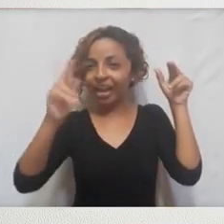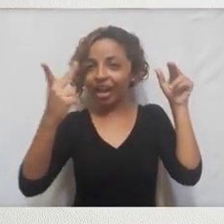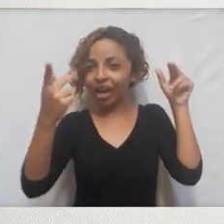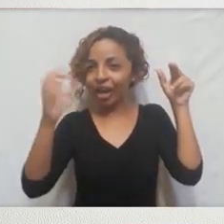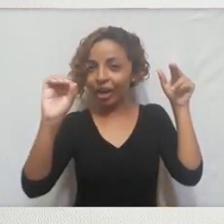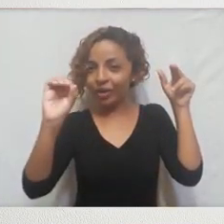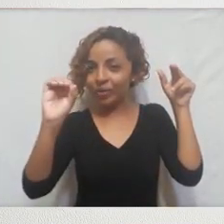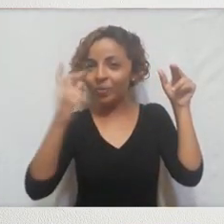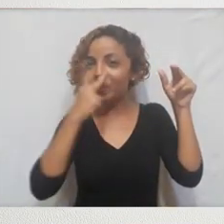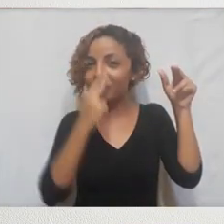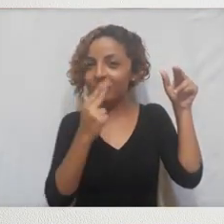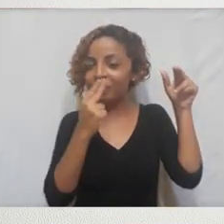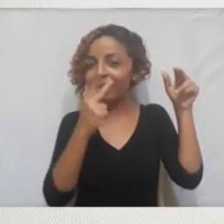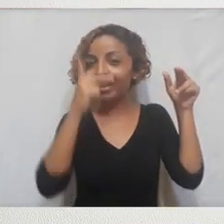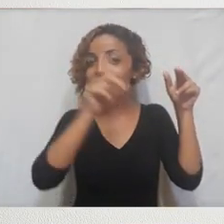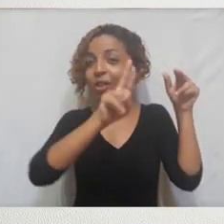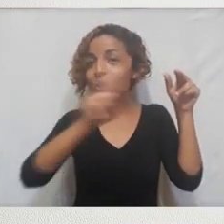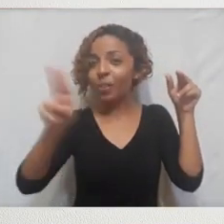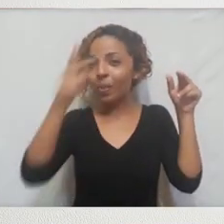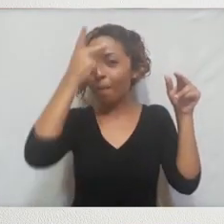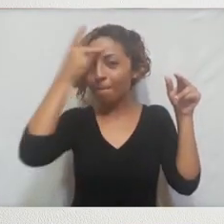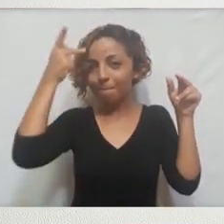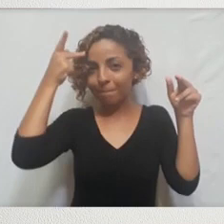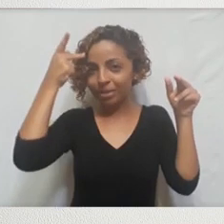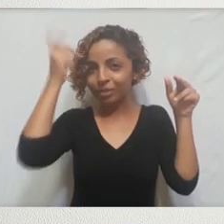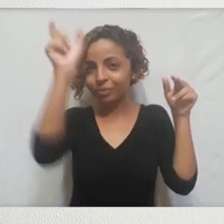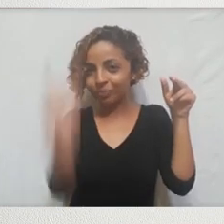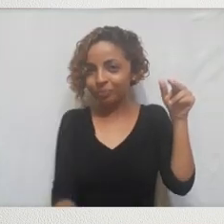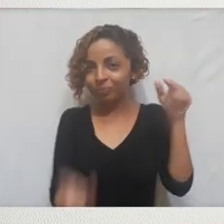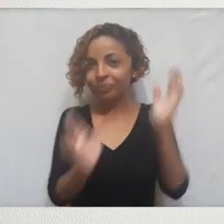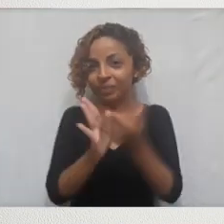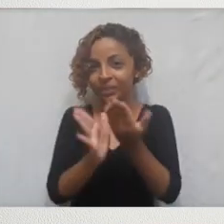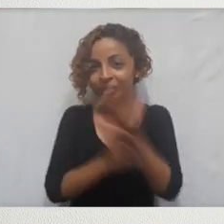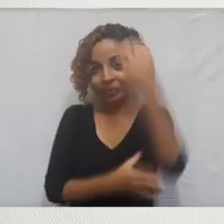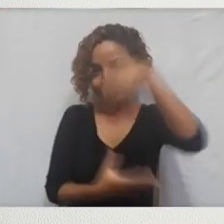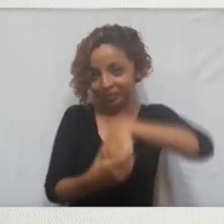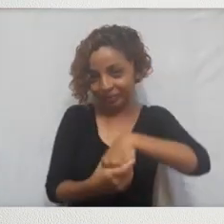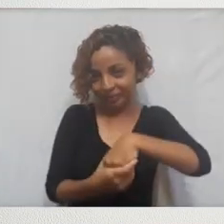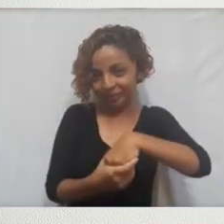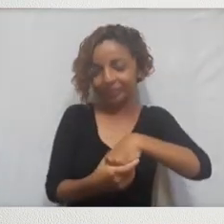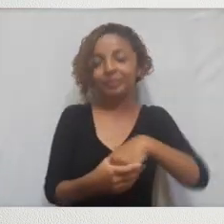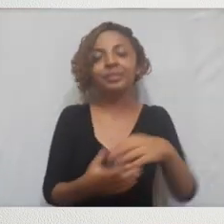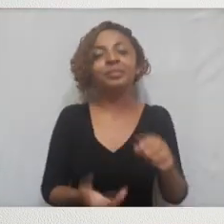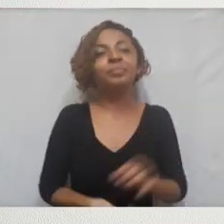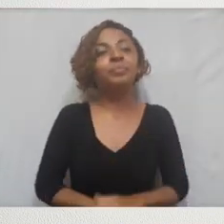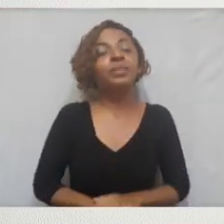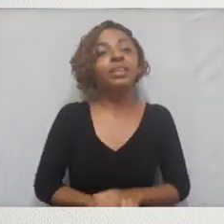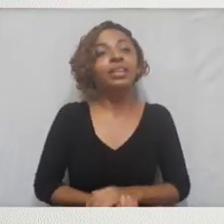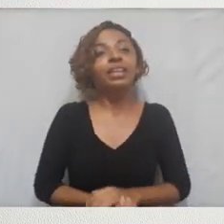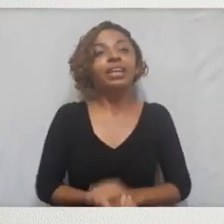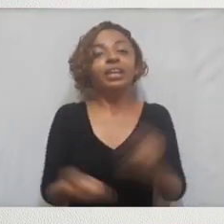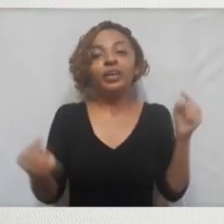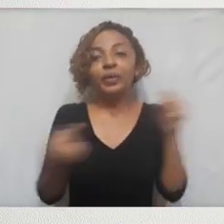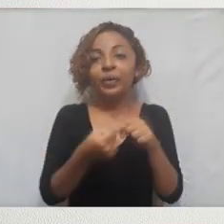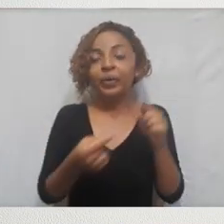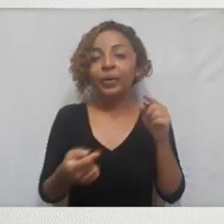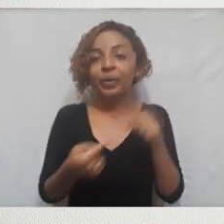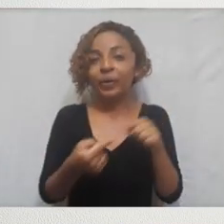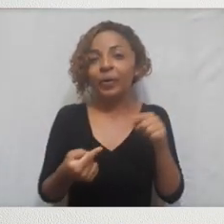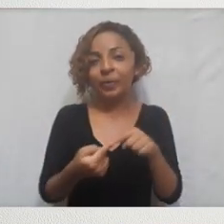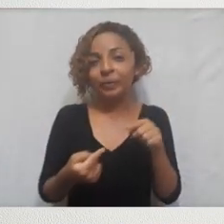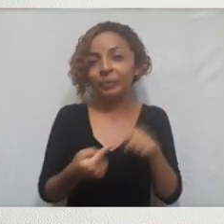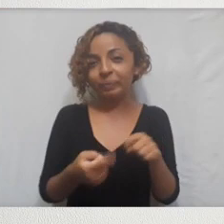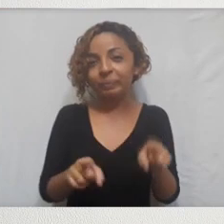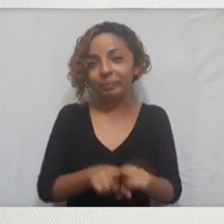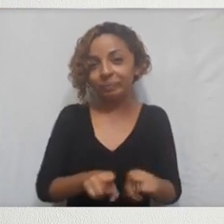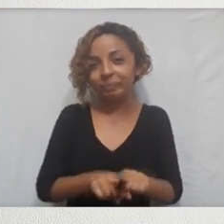Updike. Está sem edição nova aqui no Brasil, vou até deixar as capas aí para vocês darem uma olhada aos livros lançados pela